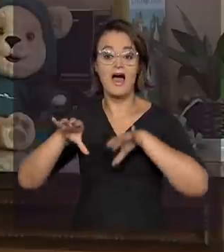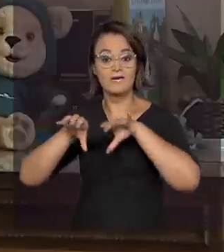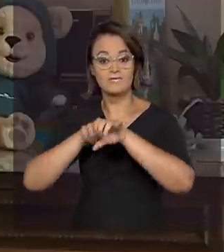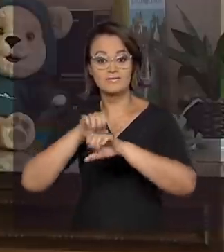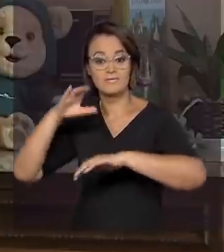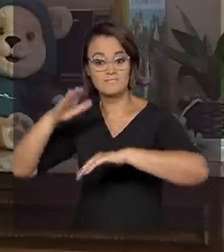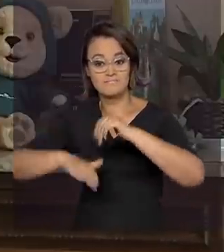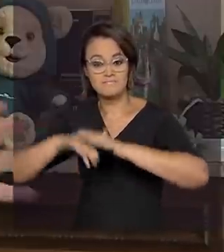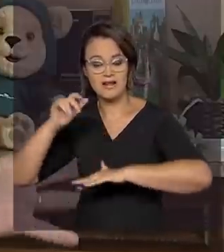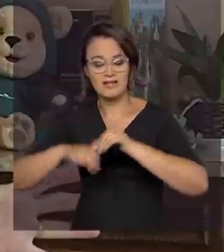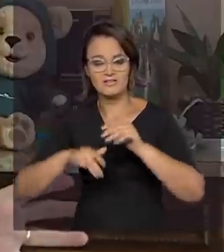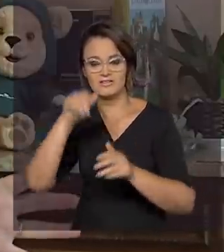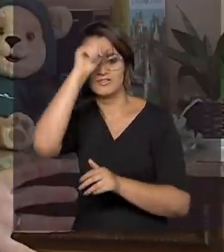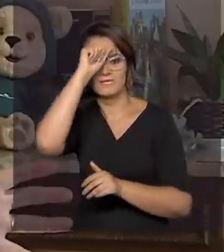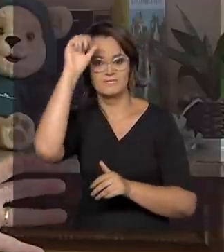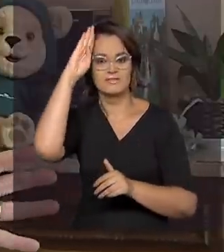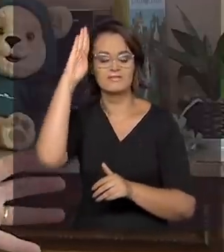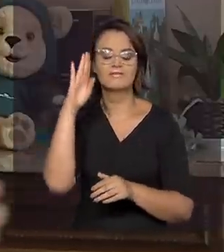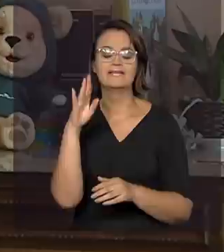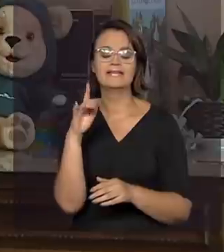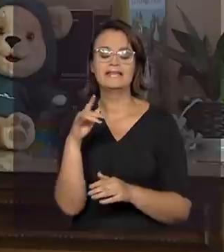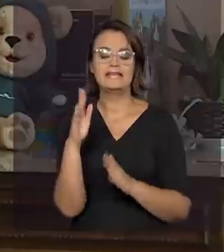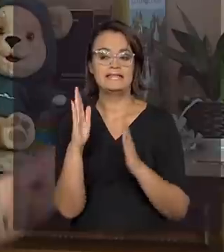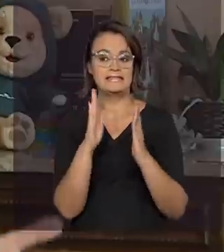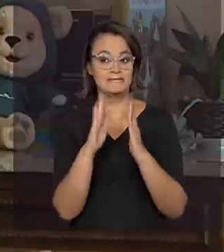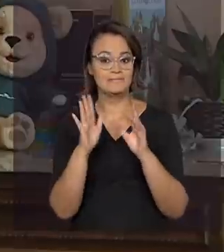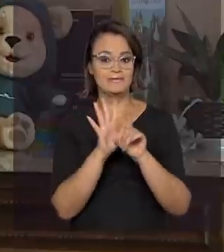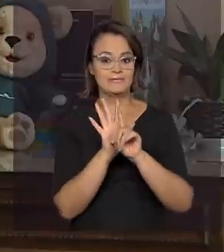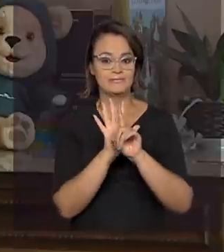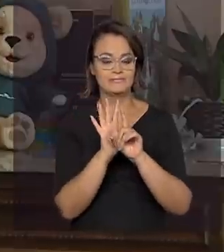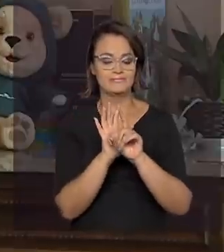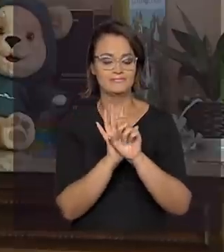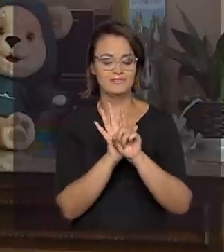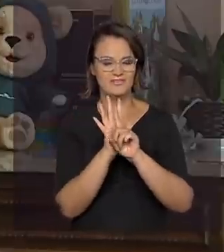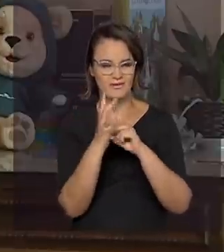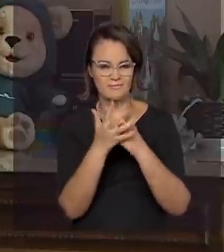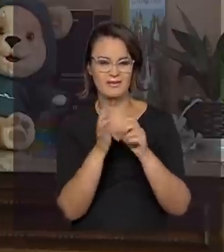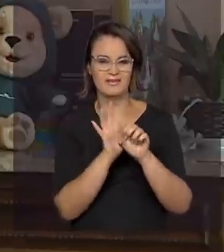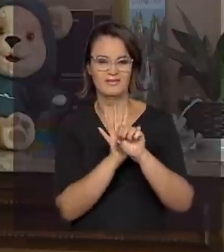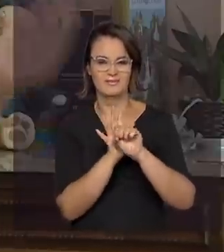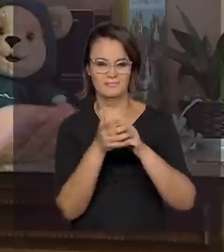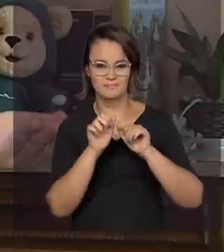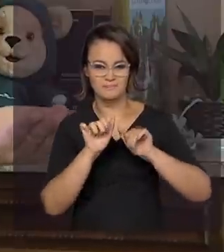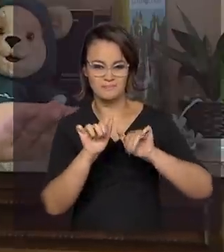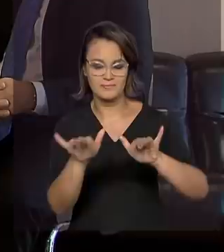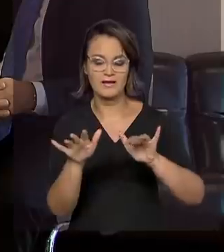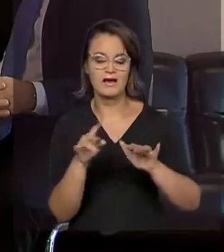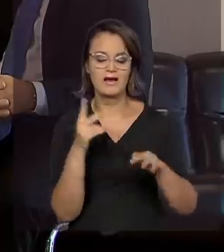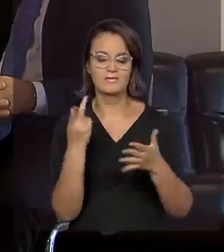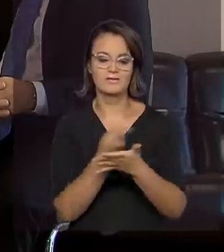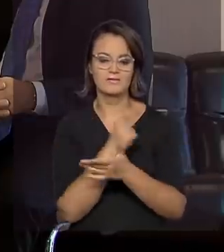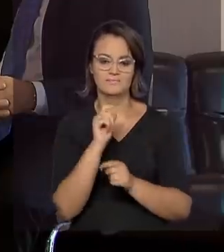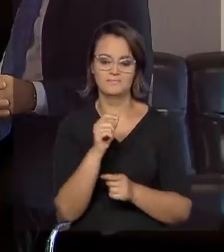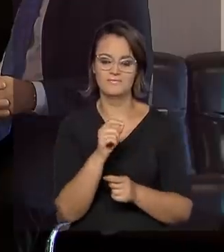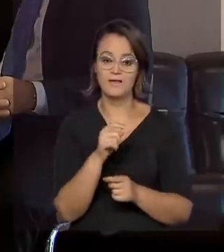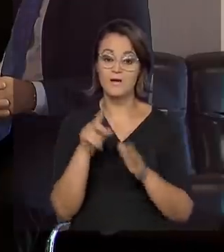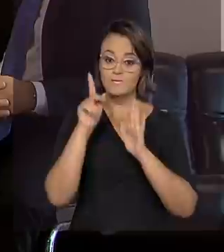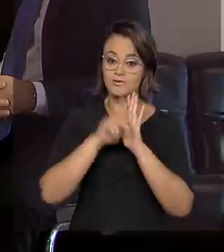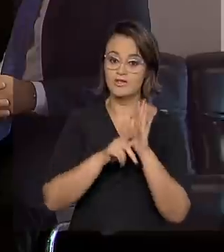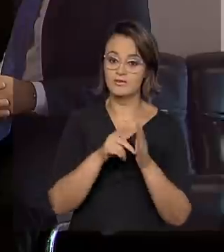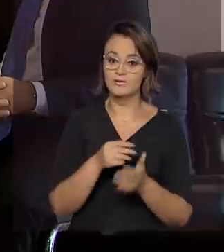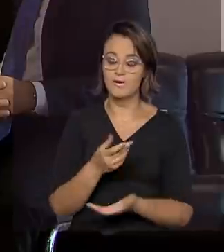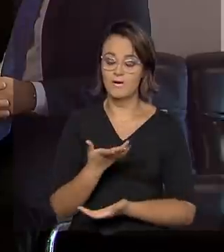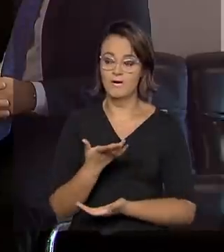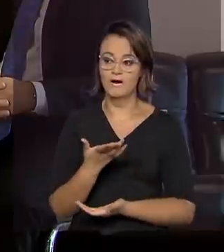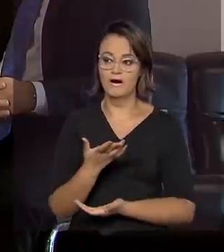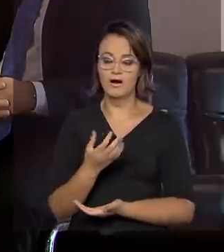alfabetização e, graças à pandemia, o que aconteceu aqui na Secretaria? O Conta Pra Mim tem como público-alvo